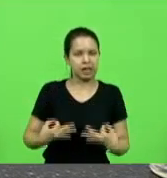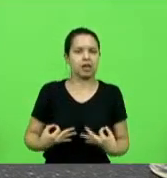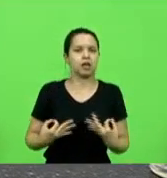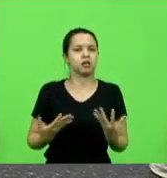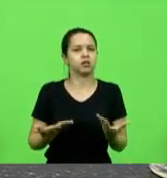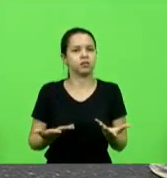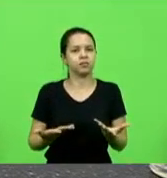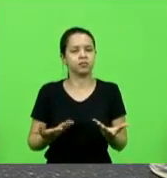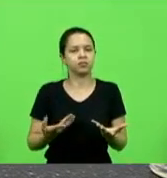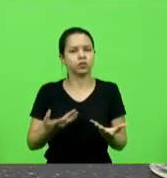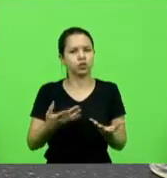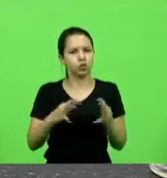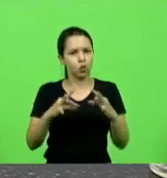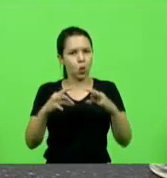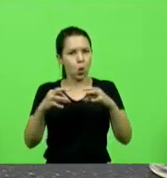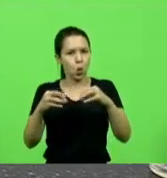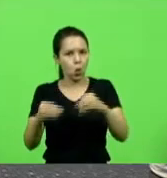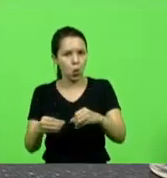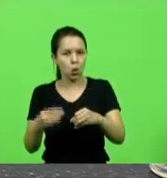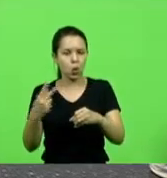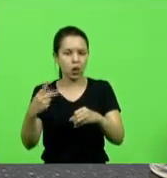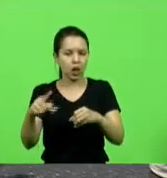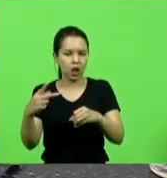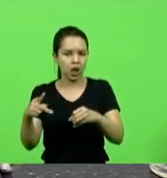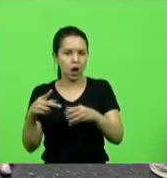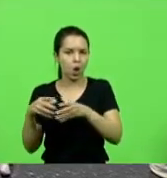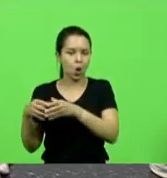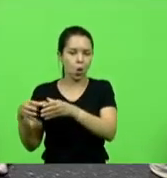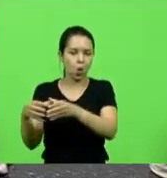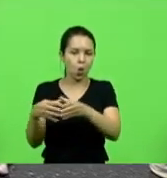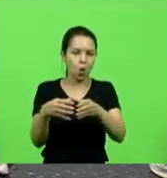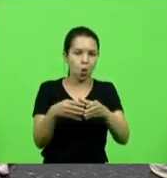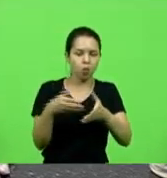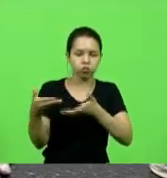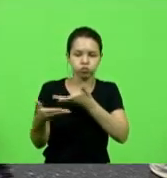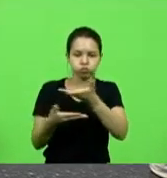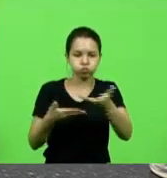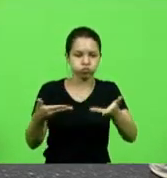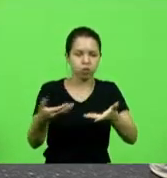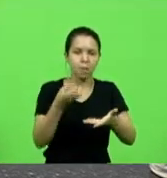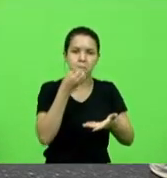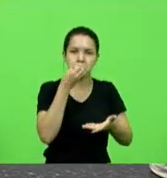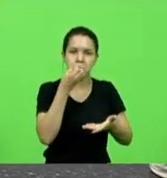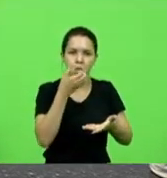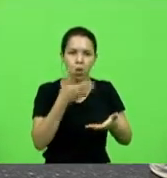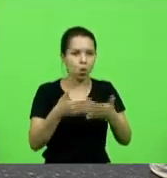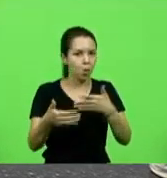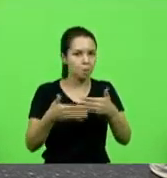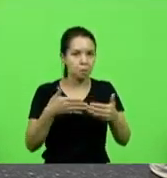independente se dar bancada ou não um contato